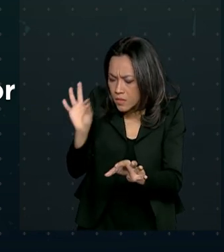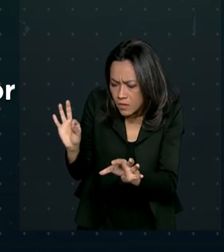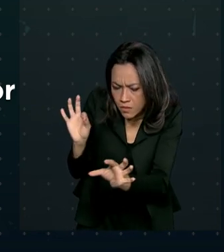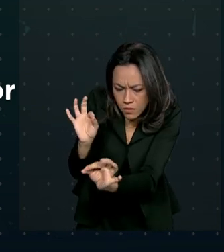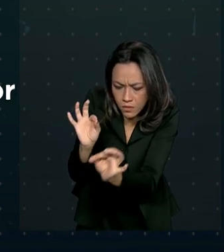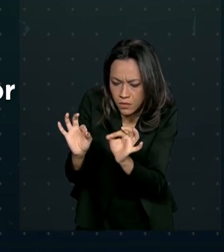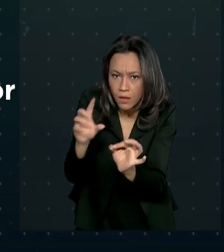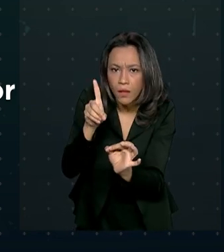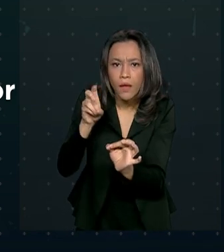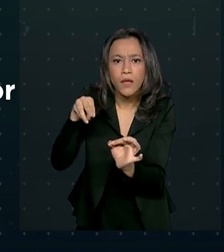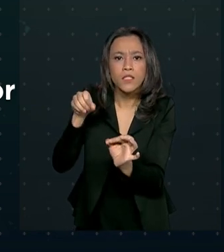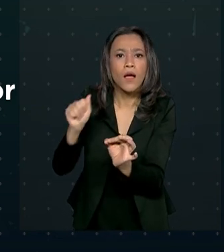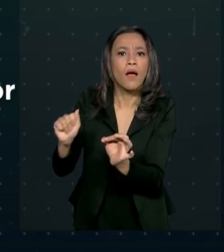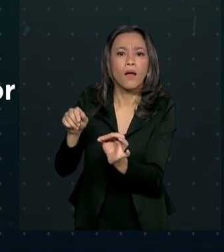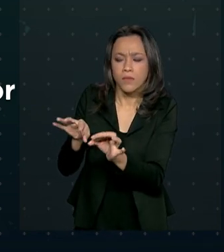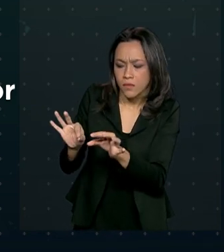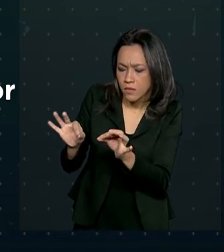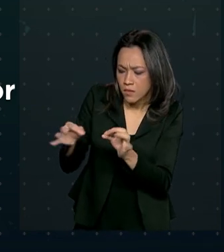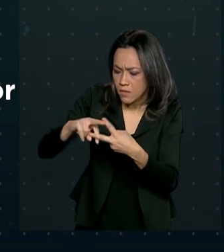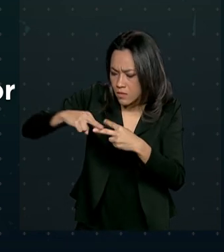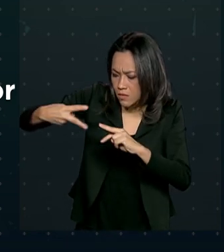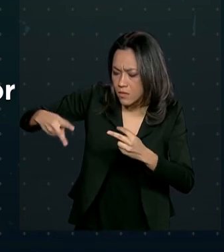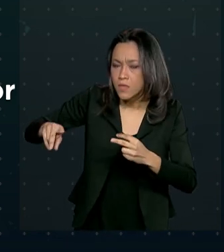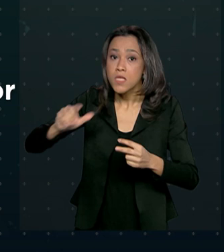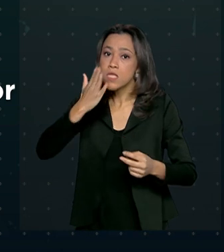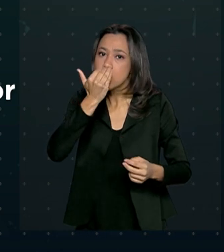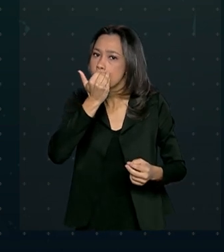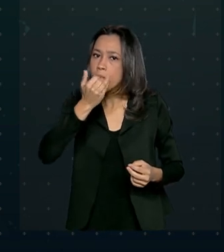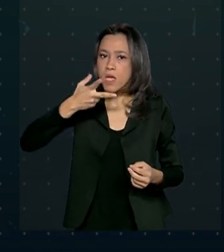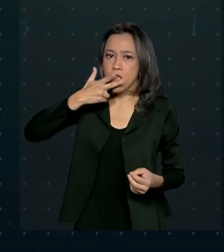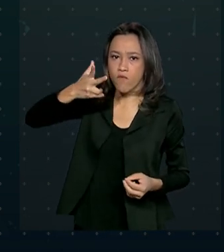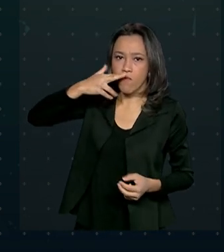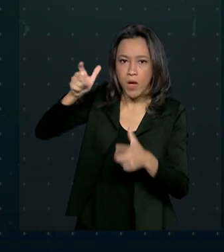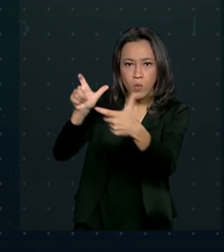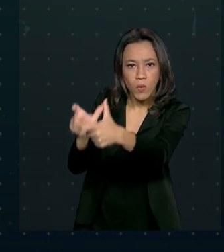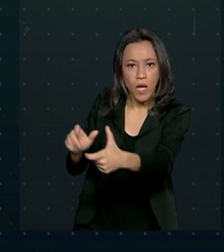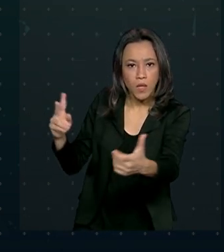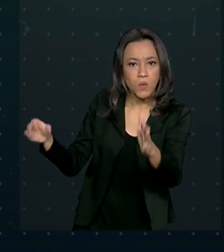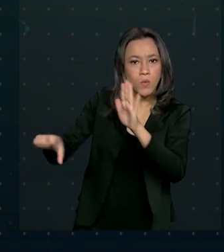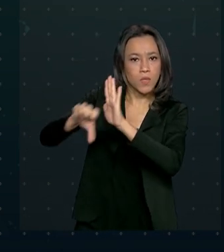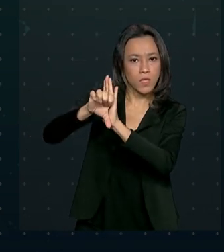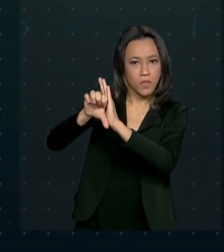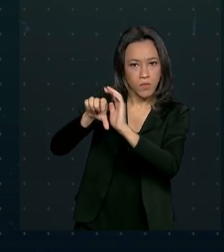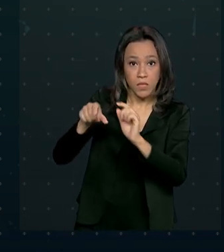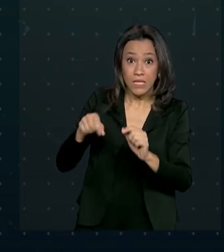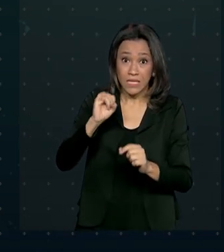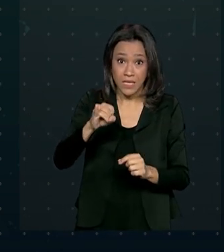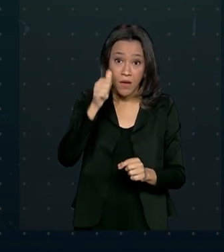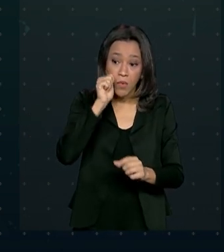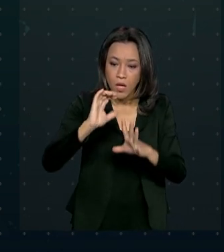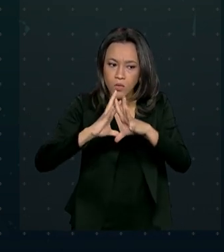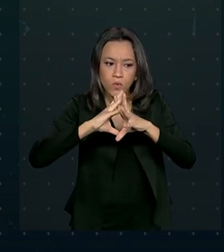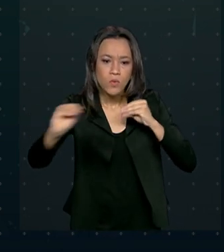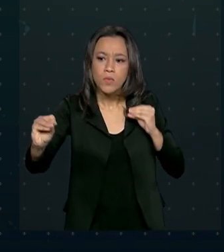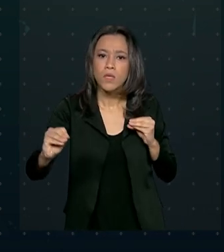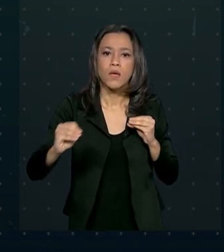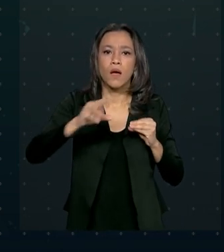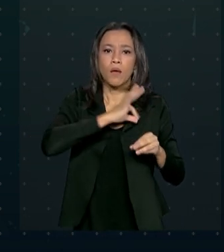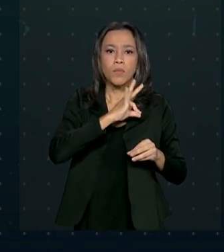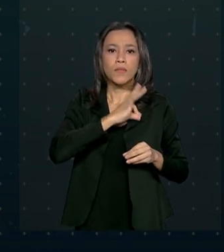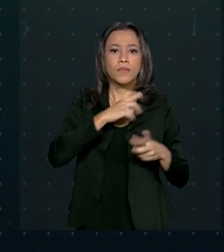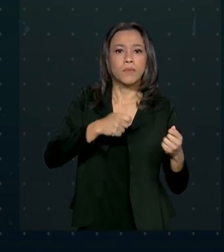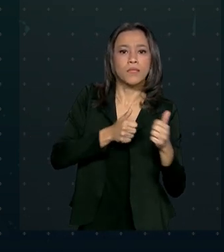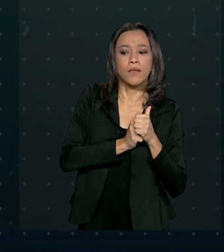da vítima e do agressor e não comer ou fumar no local do crime. Prevê ainda que se uma mulher desaparecer, a polícia deve